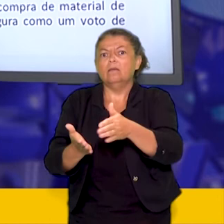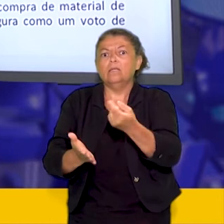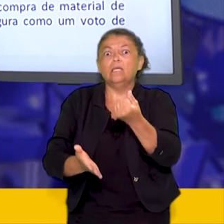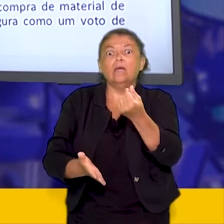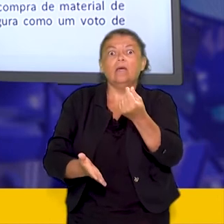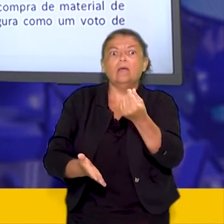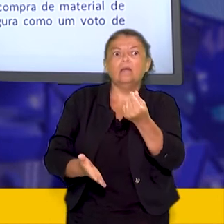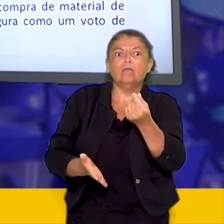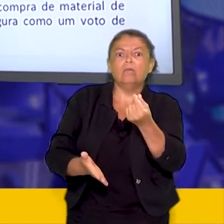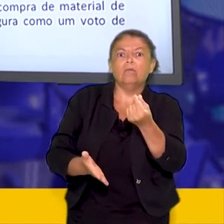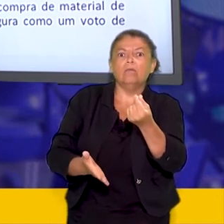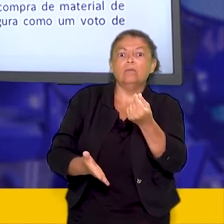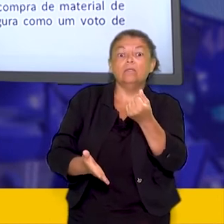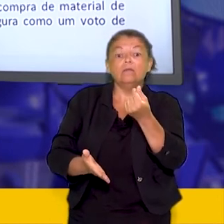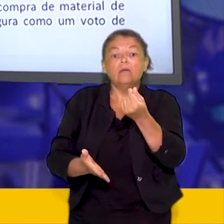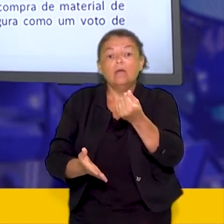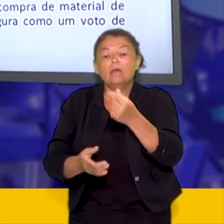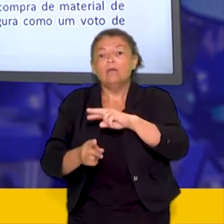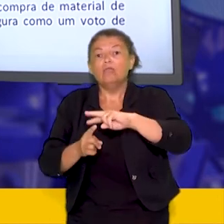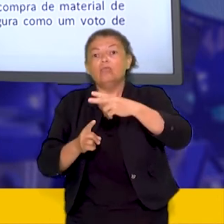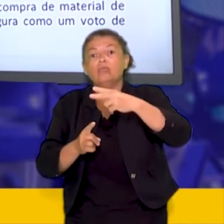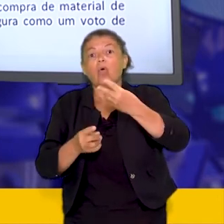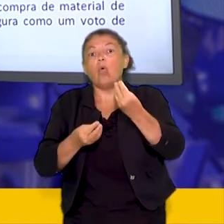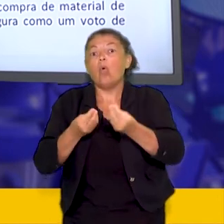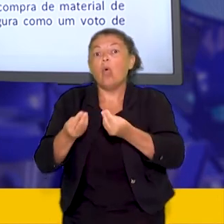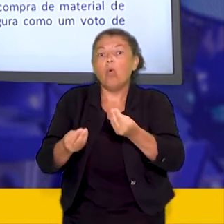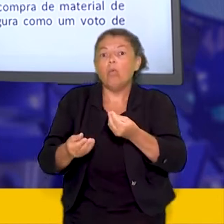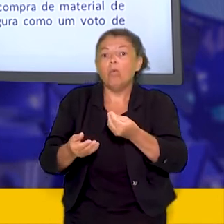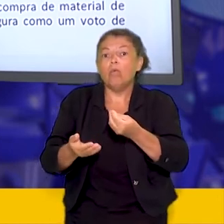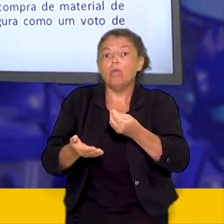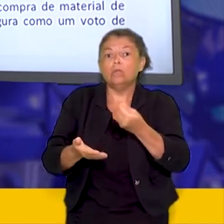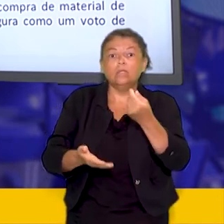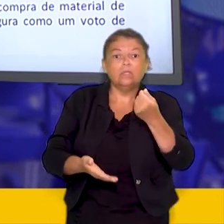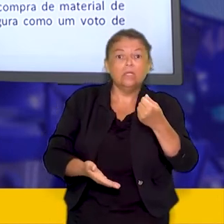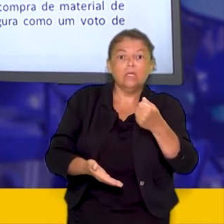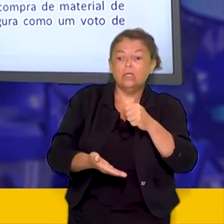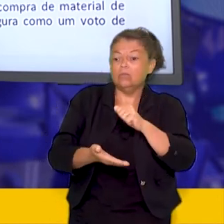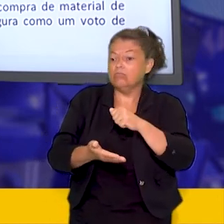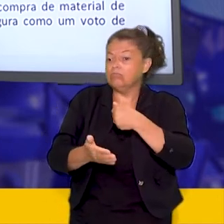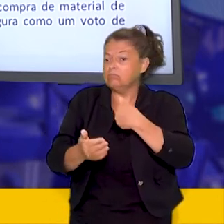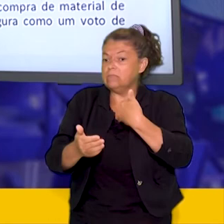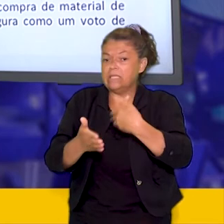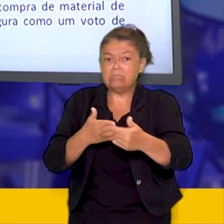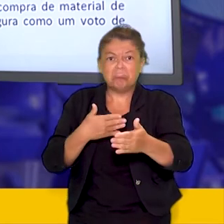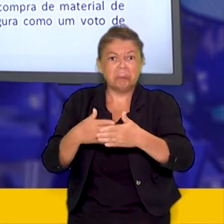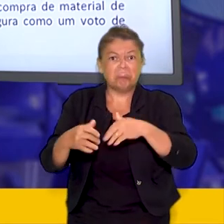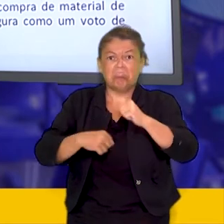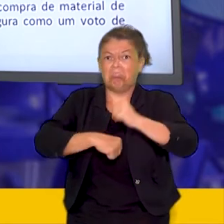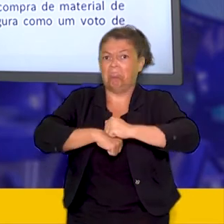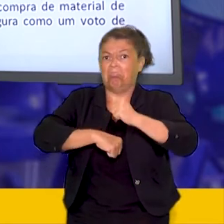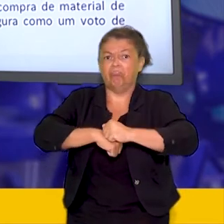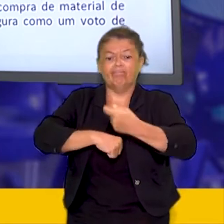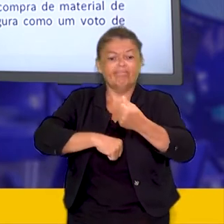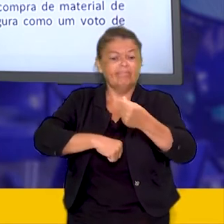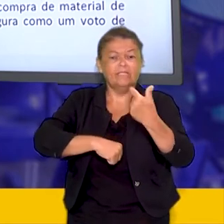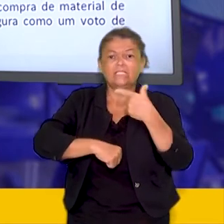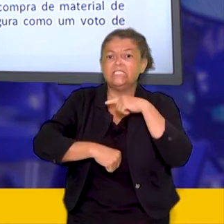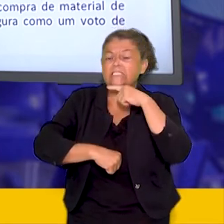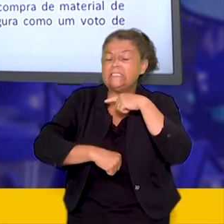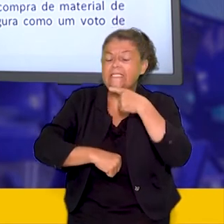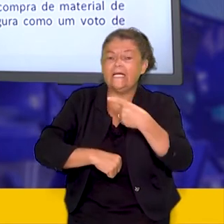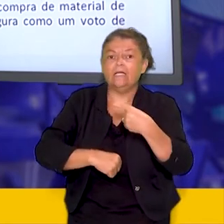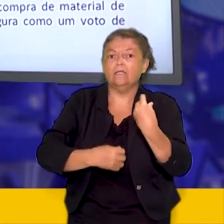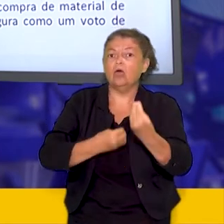paralisa as pessoas que preferem votar em quem lhe é imposto do que enfrentar o poder